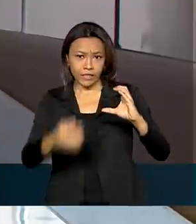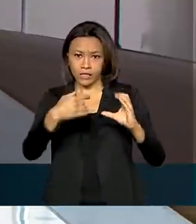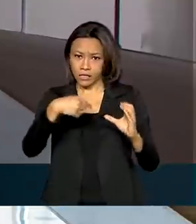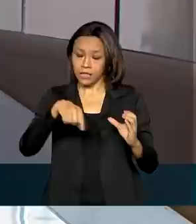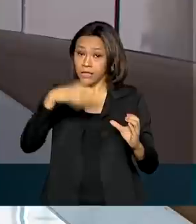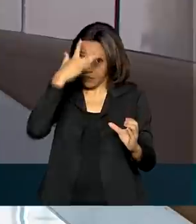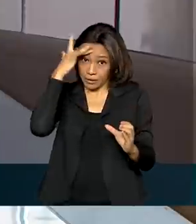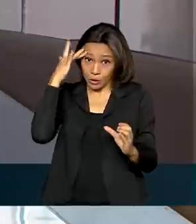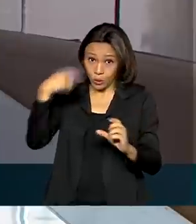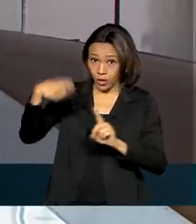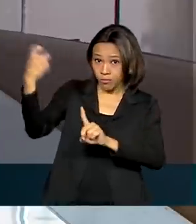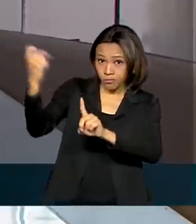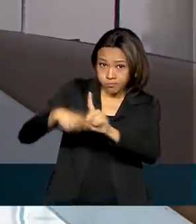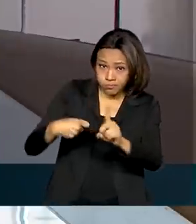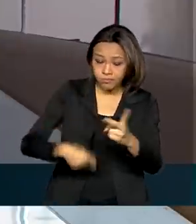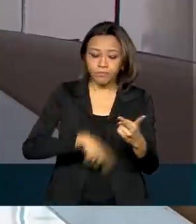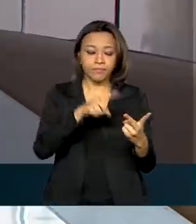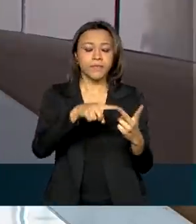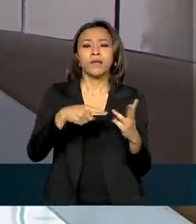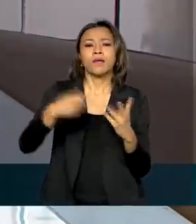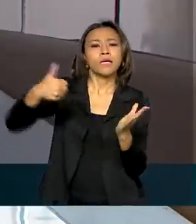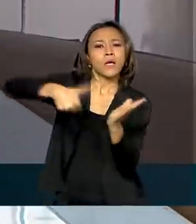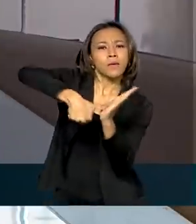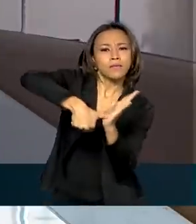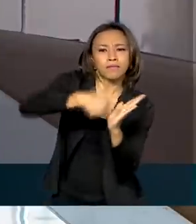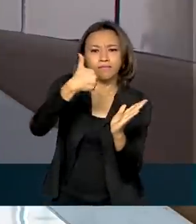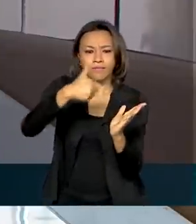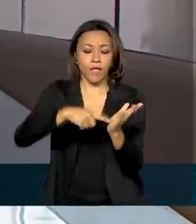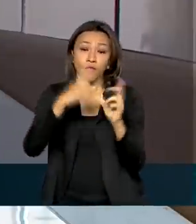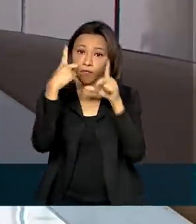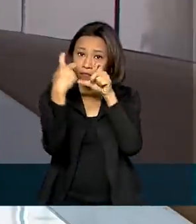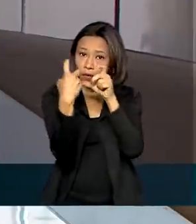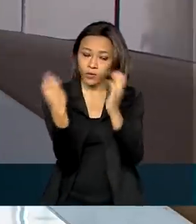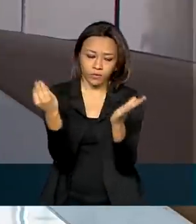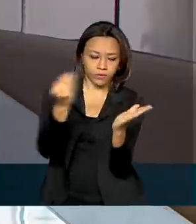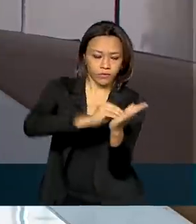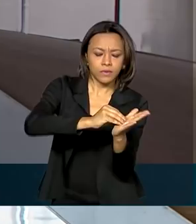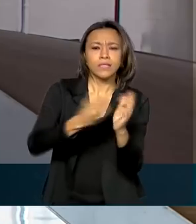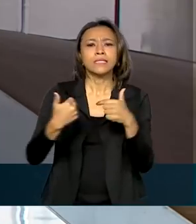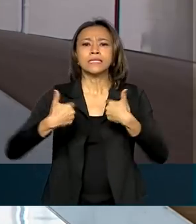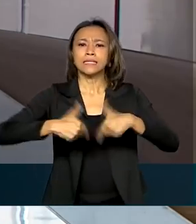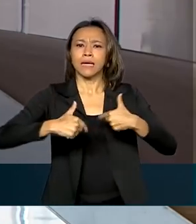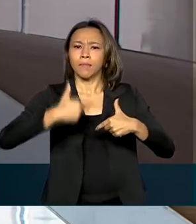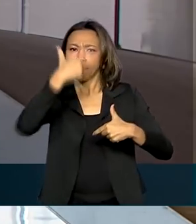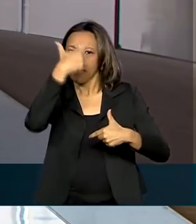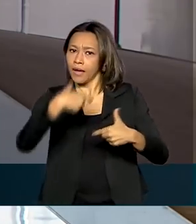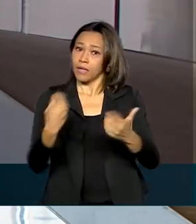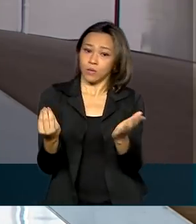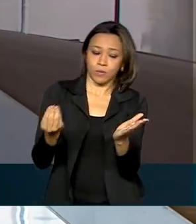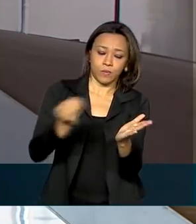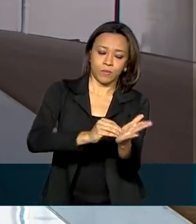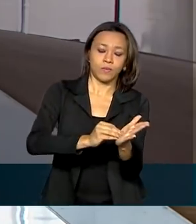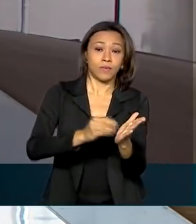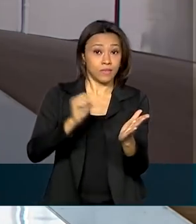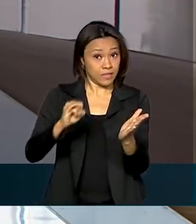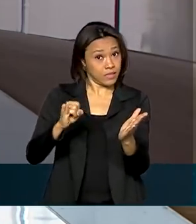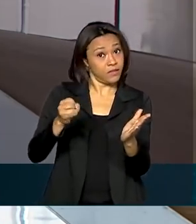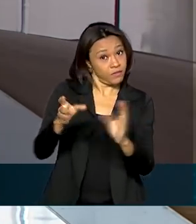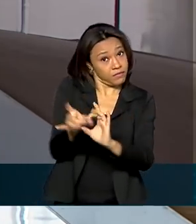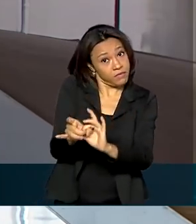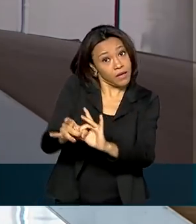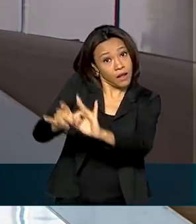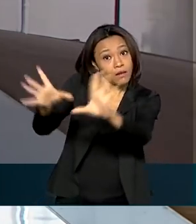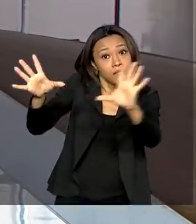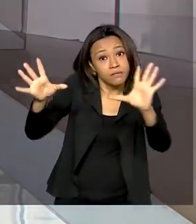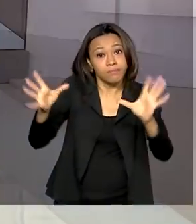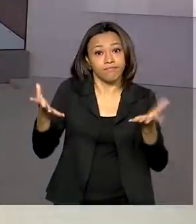por estupro, impressões digitais, fotos e trabalho que exerce se cumprir a pena em liberdade. Volto com você